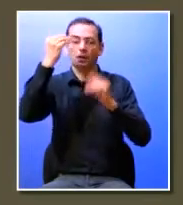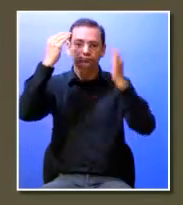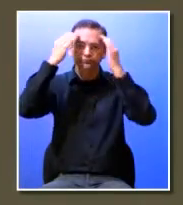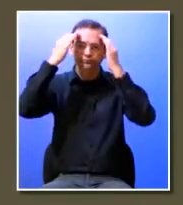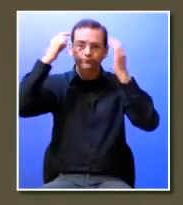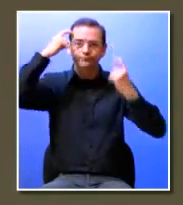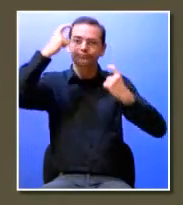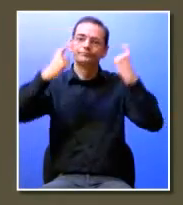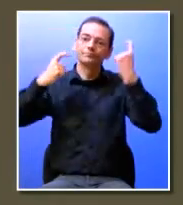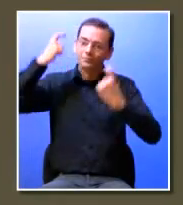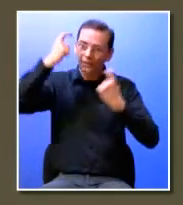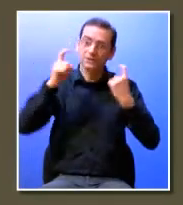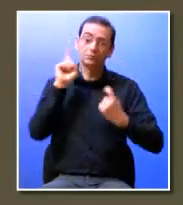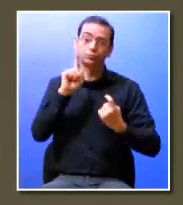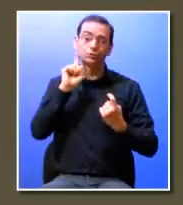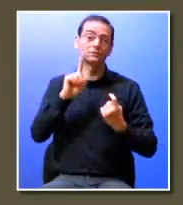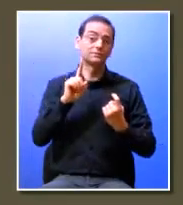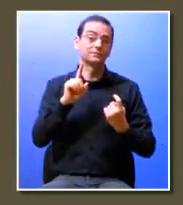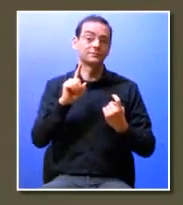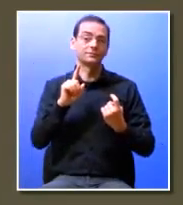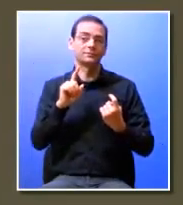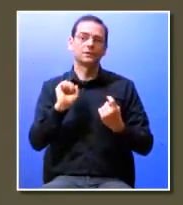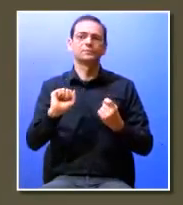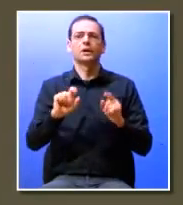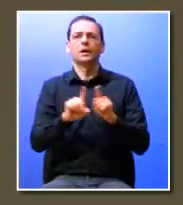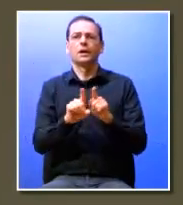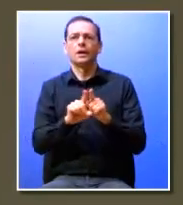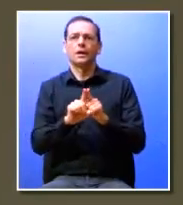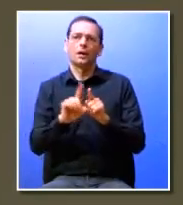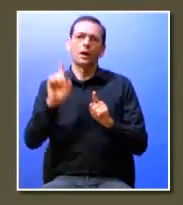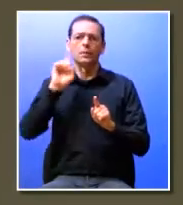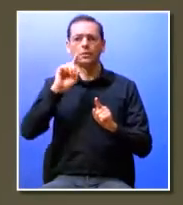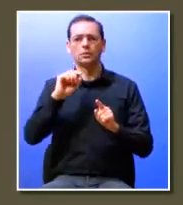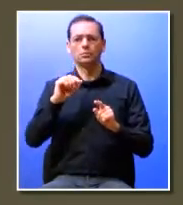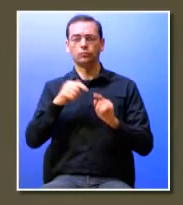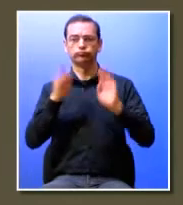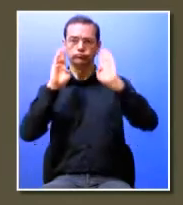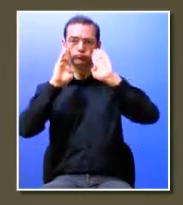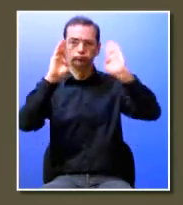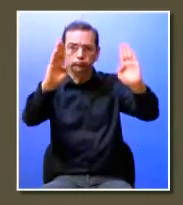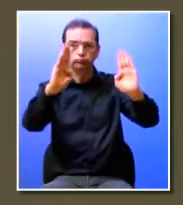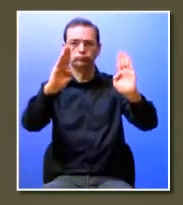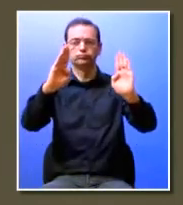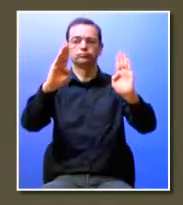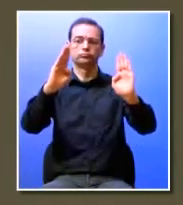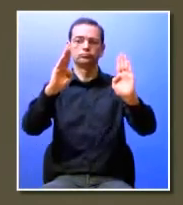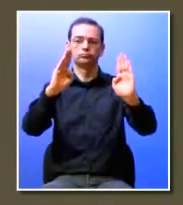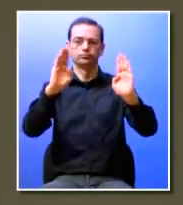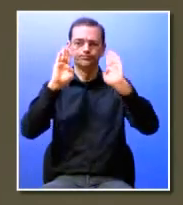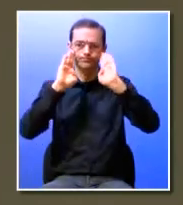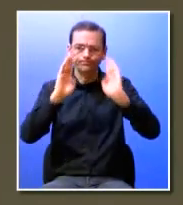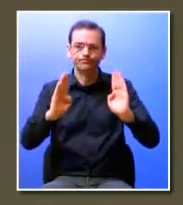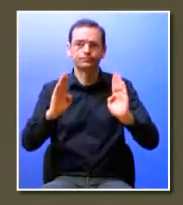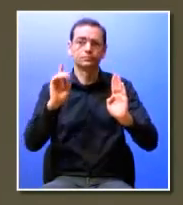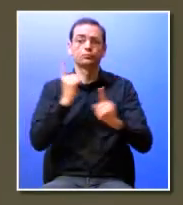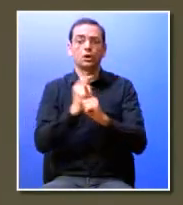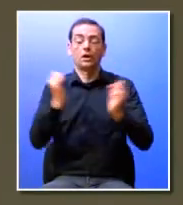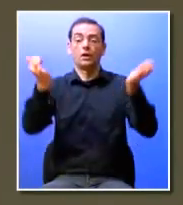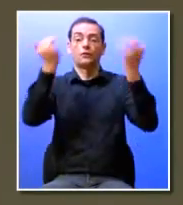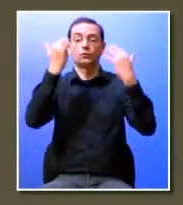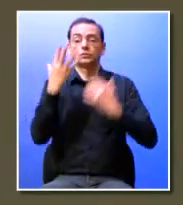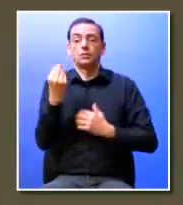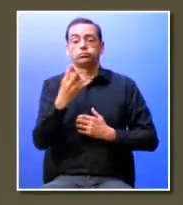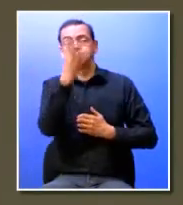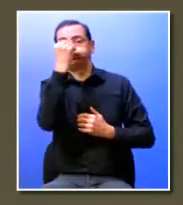existir é extremamente importante não é tão fácil como parece requer hoje em dia muito foco também porque existe muita informação e nós temos de saber